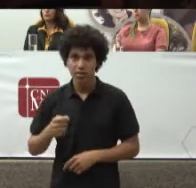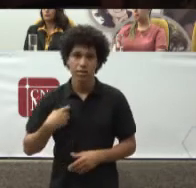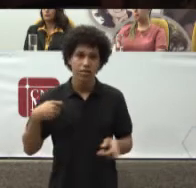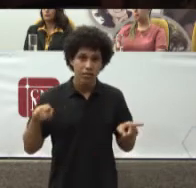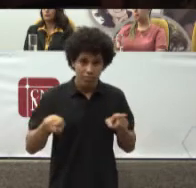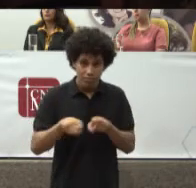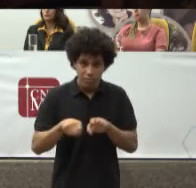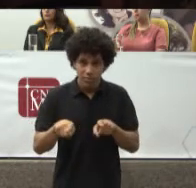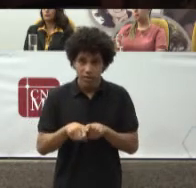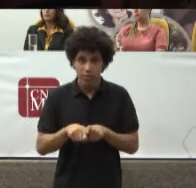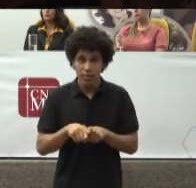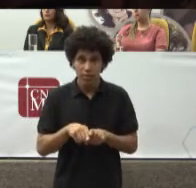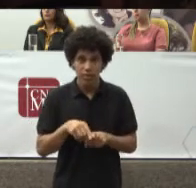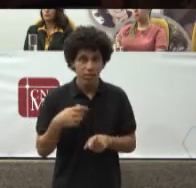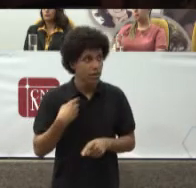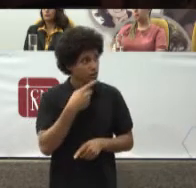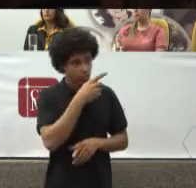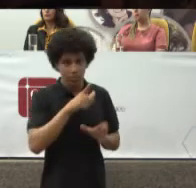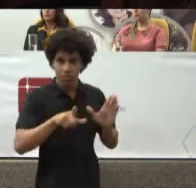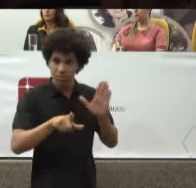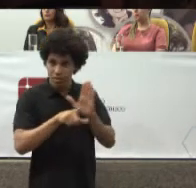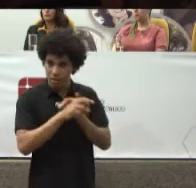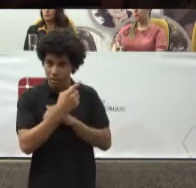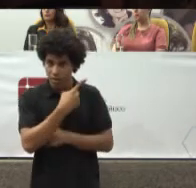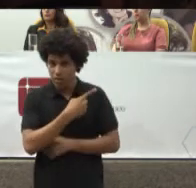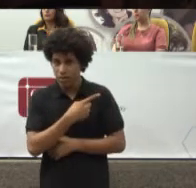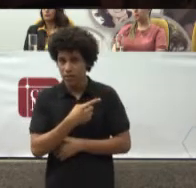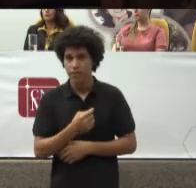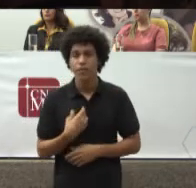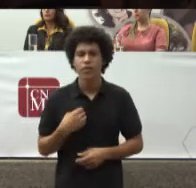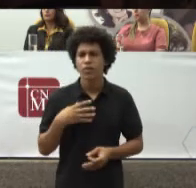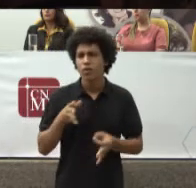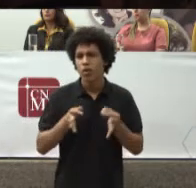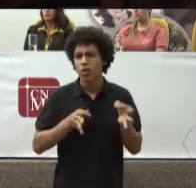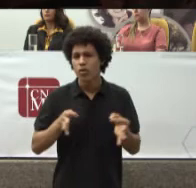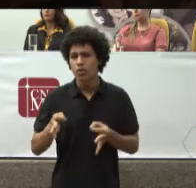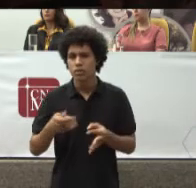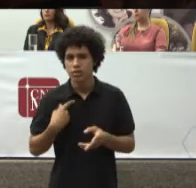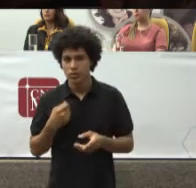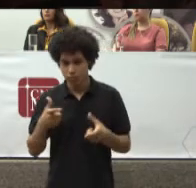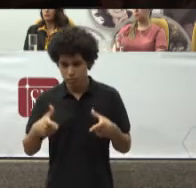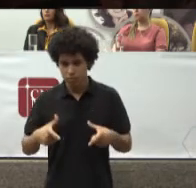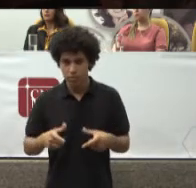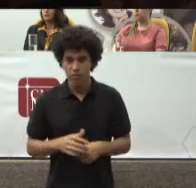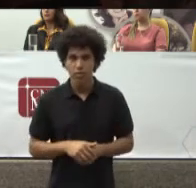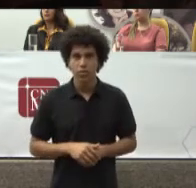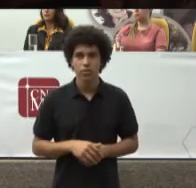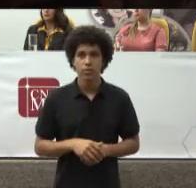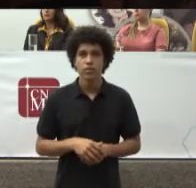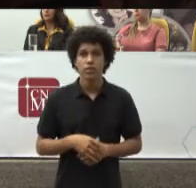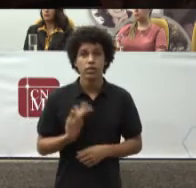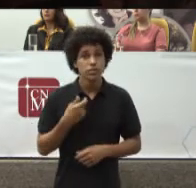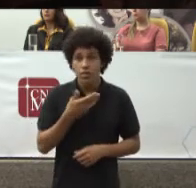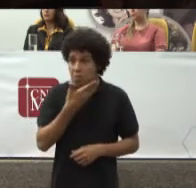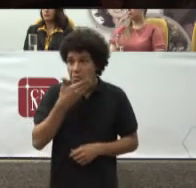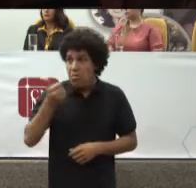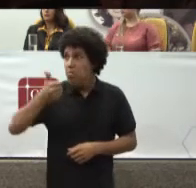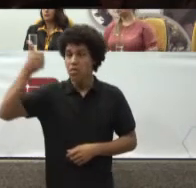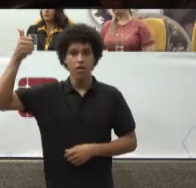Essa judicialização Nos moldes Como tem sido Feita De ser Melhor